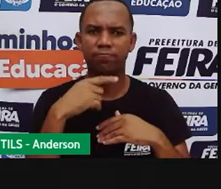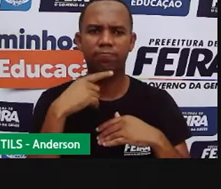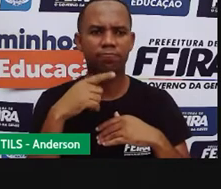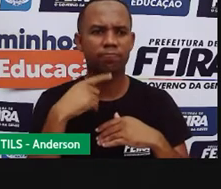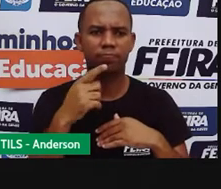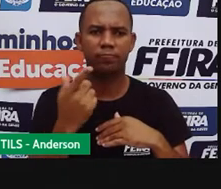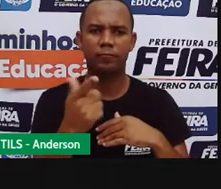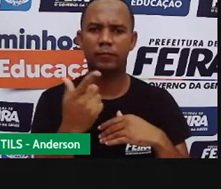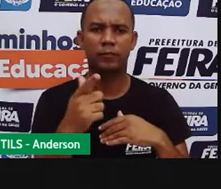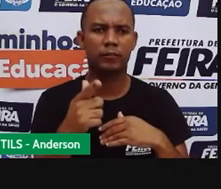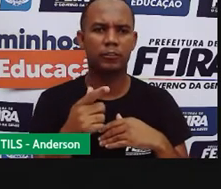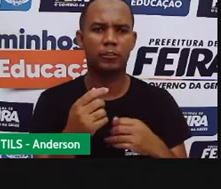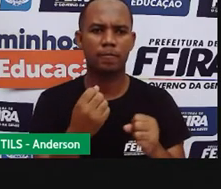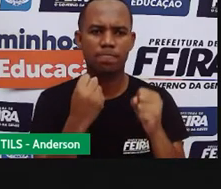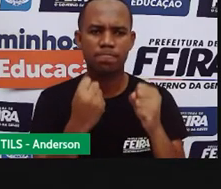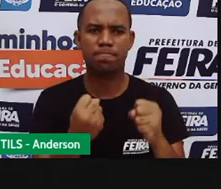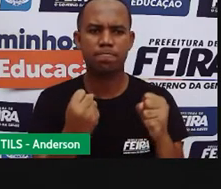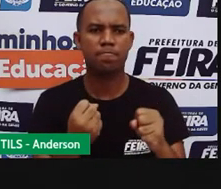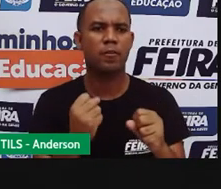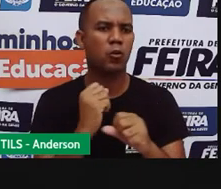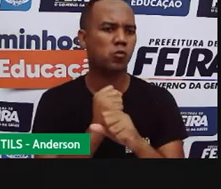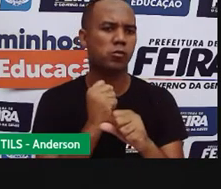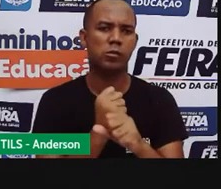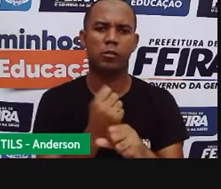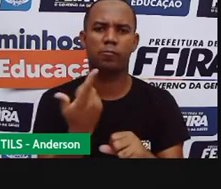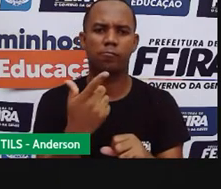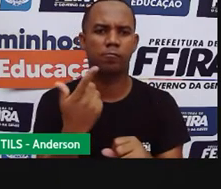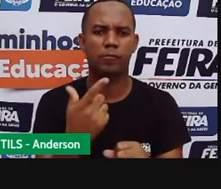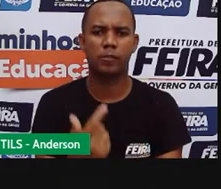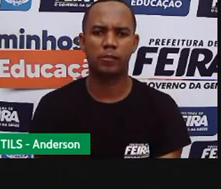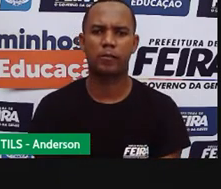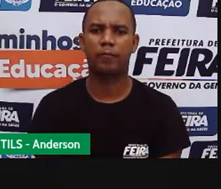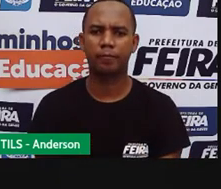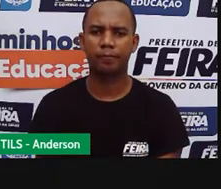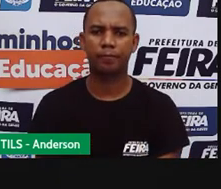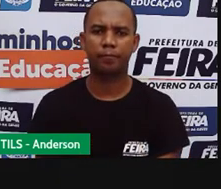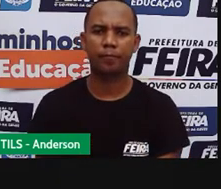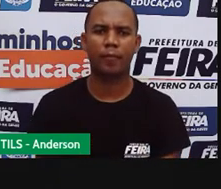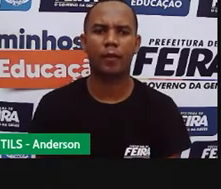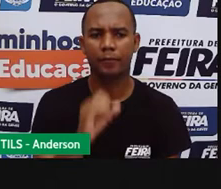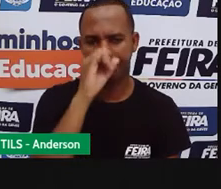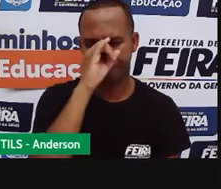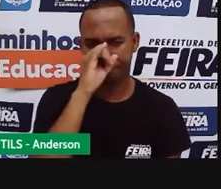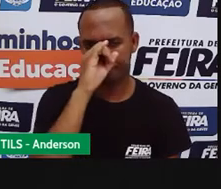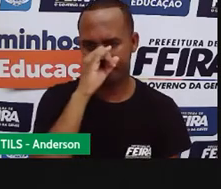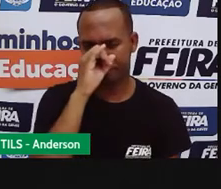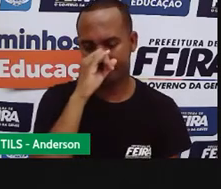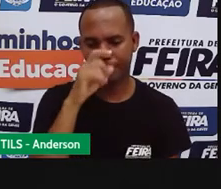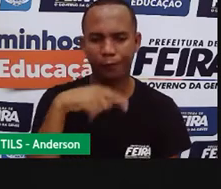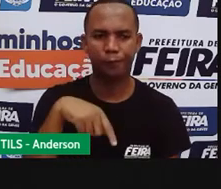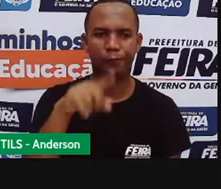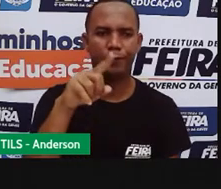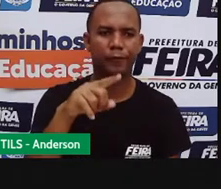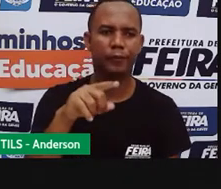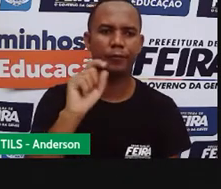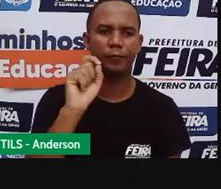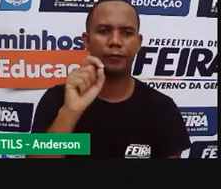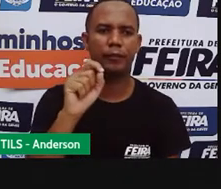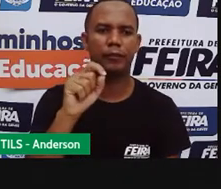propriedades necessárias para construir uma palha. O porquinho pegou a palha na